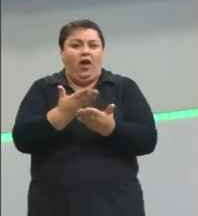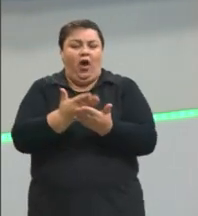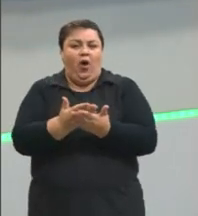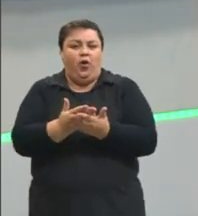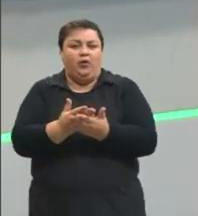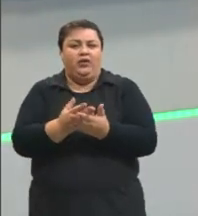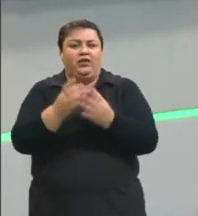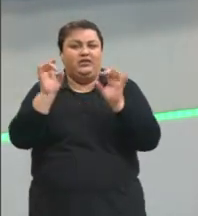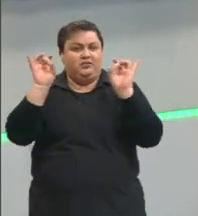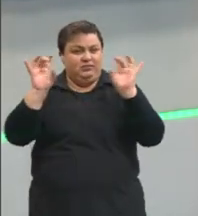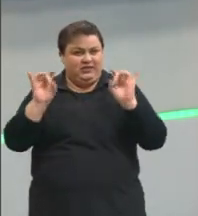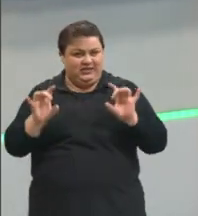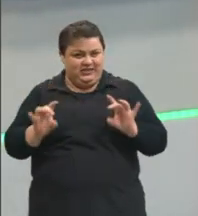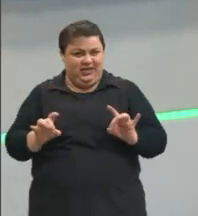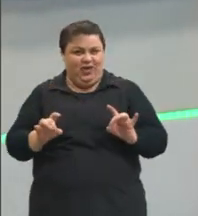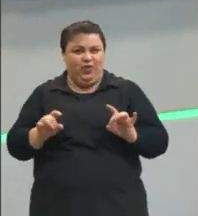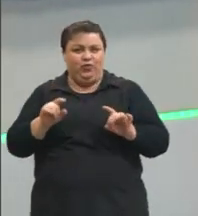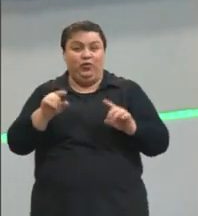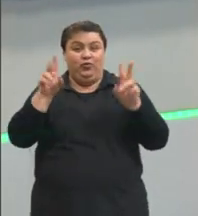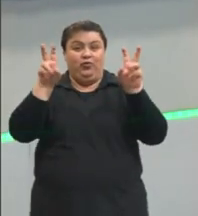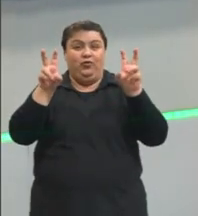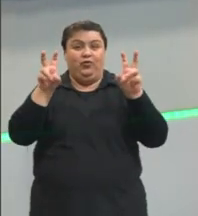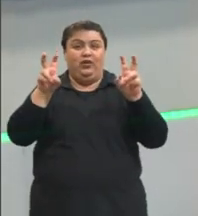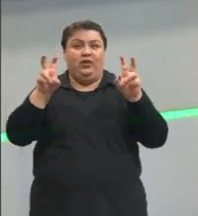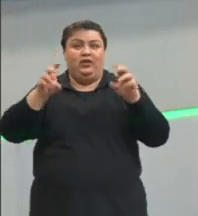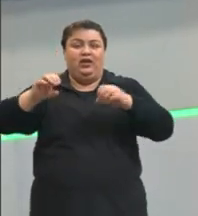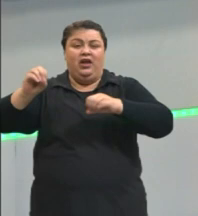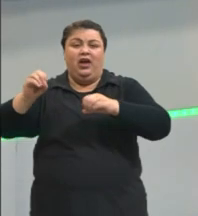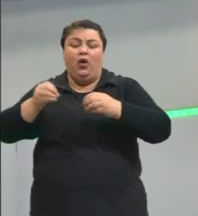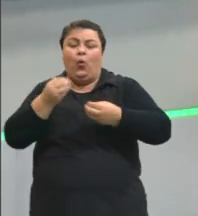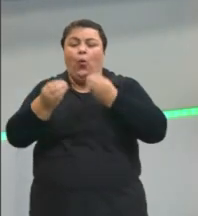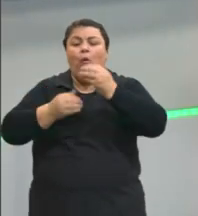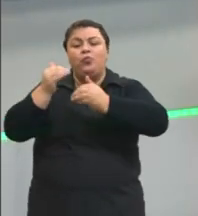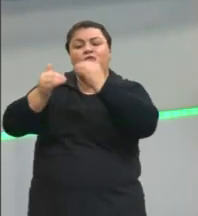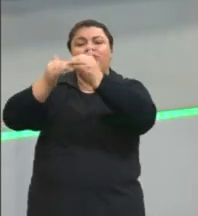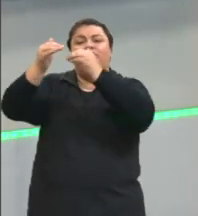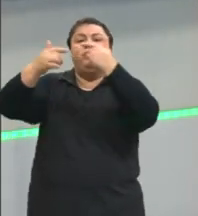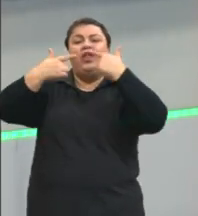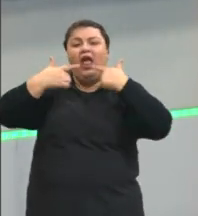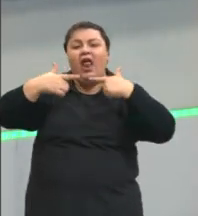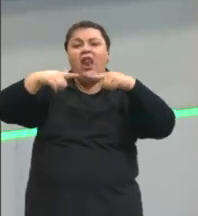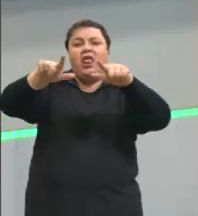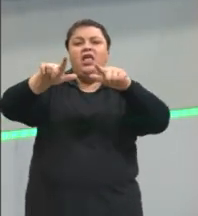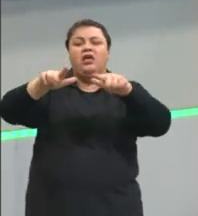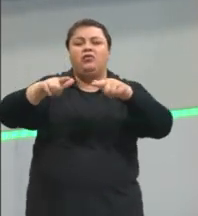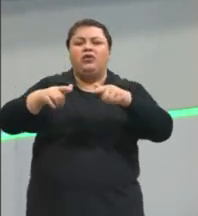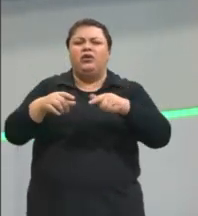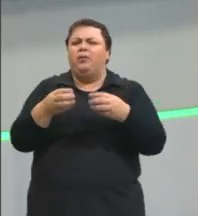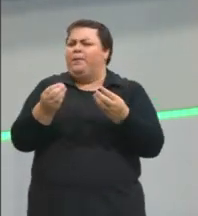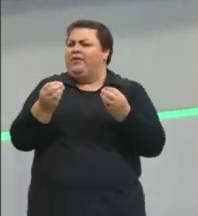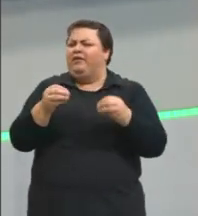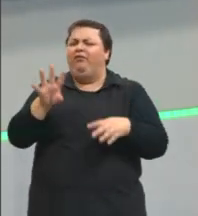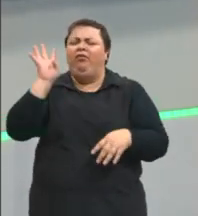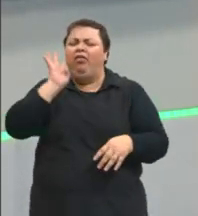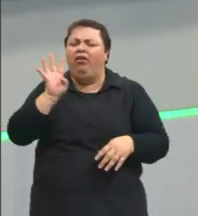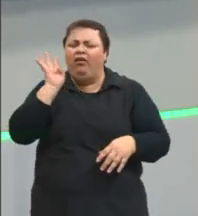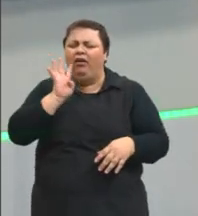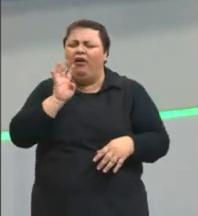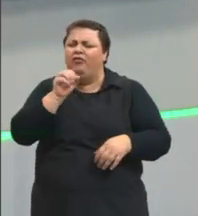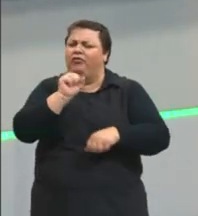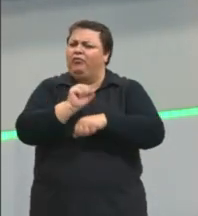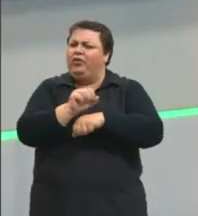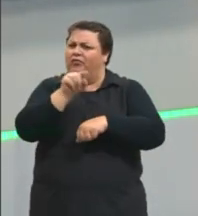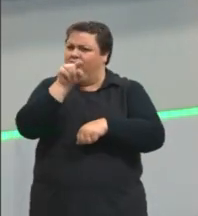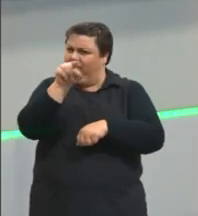especial a gente vai falar sobre a evolução da língua através do tempo tem bastante coisa bacana eu